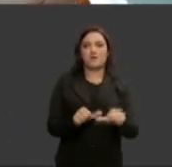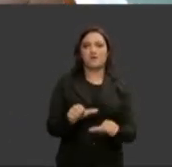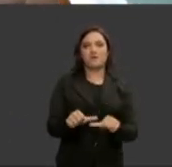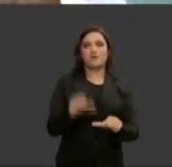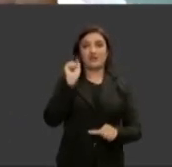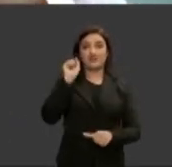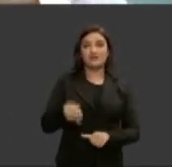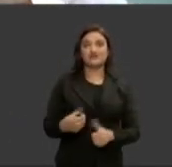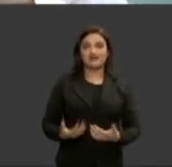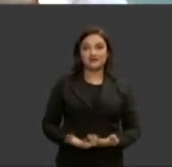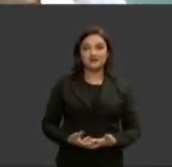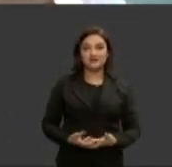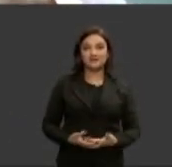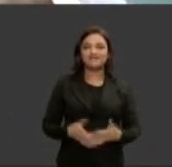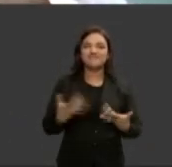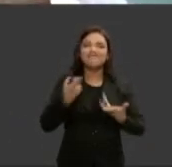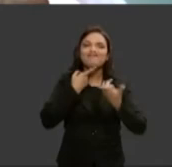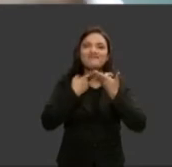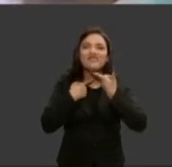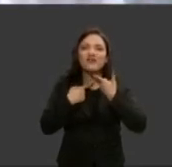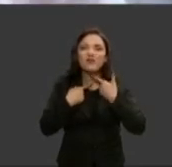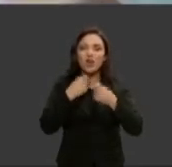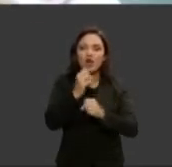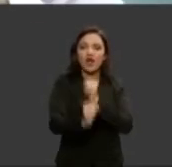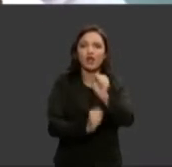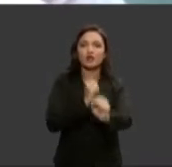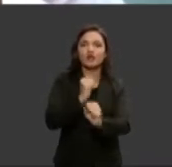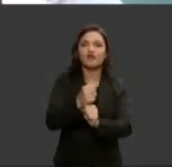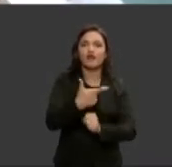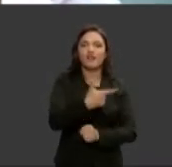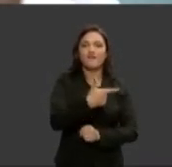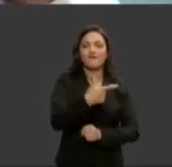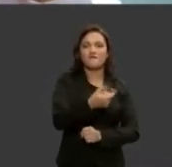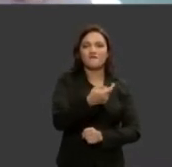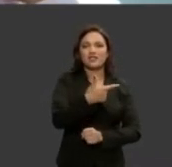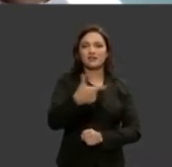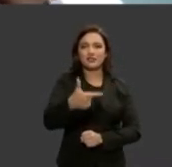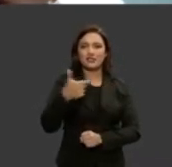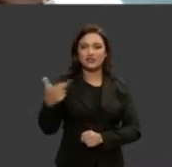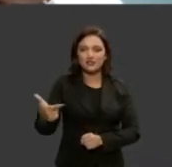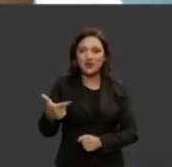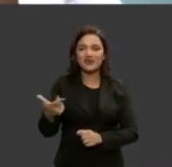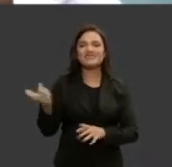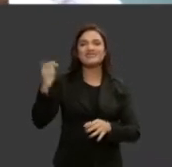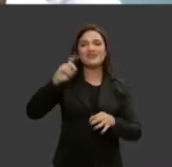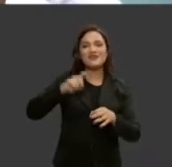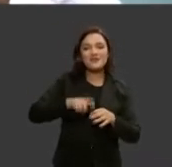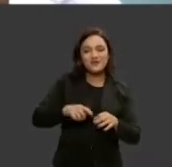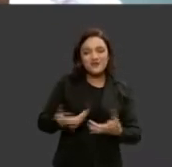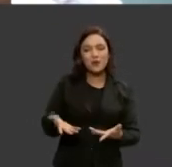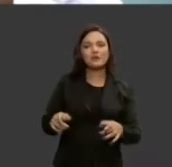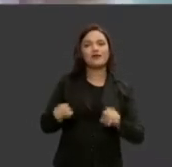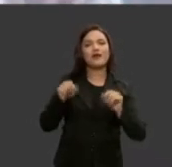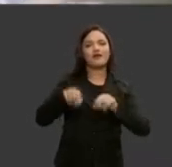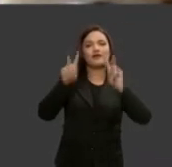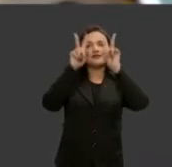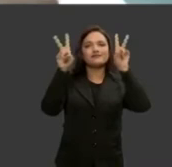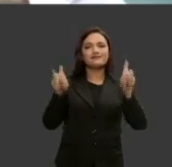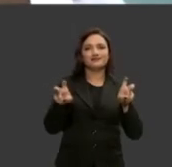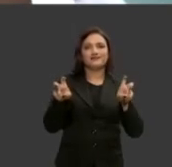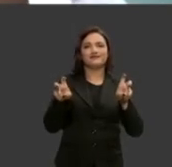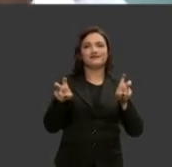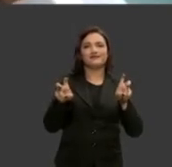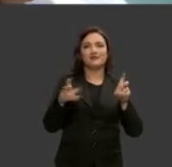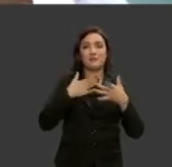ministras a gente volta no próximo ano nesse painel presidido pelo doutor pelo nosso ministro Humberto a gente